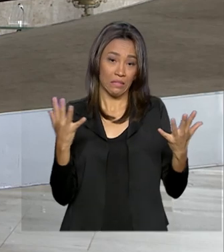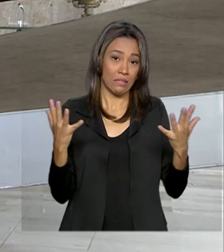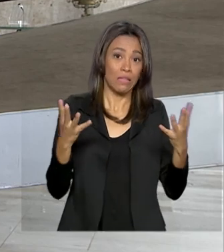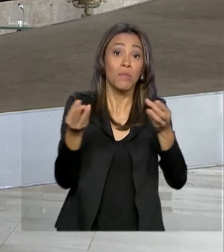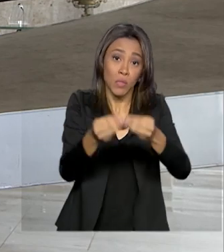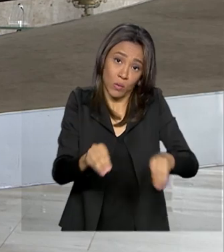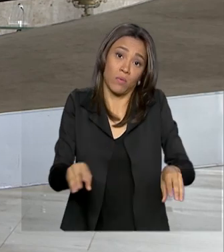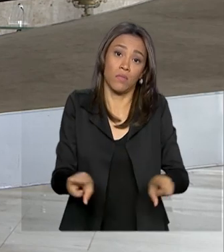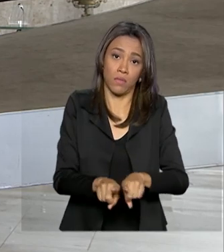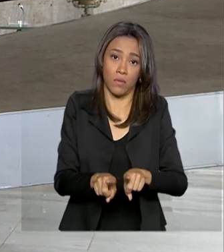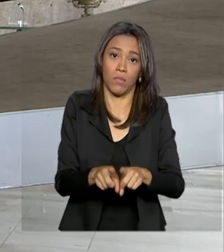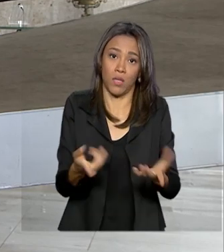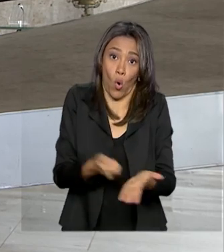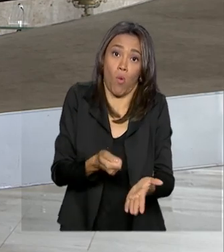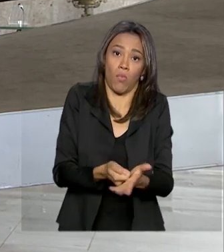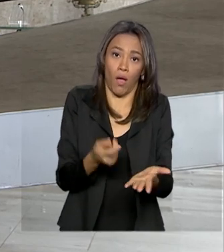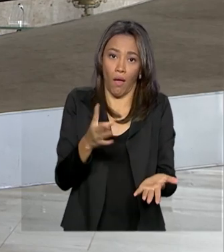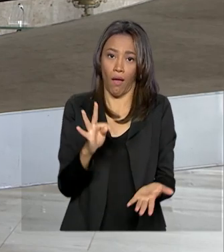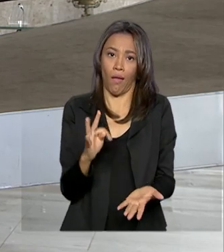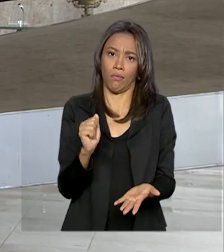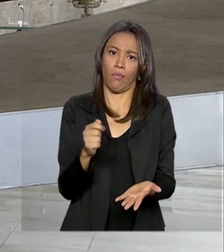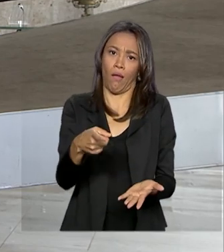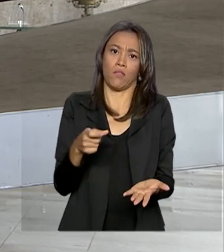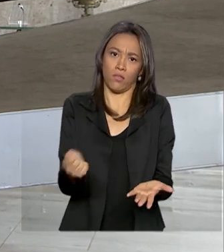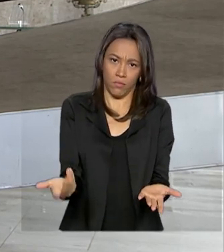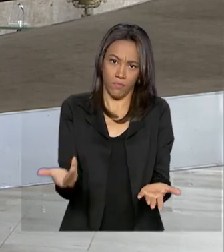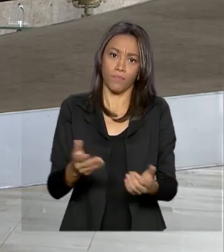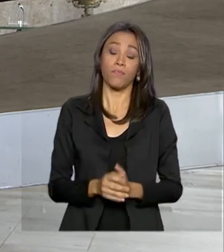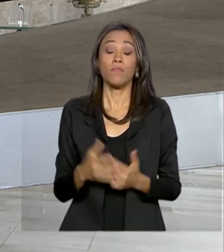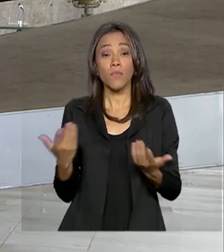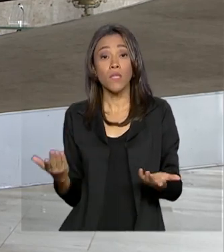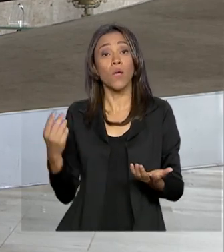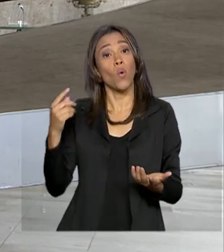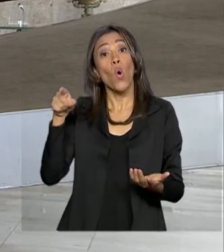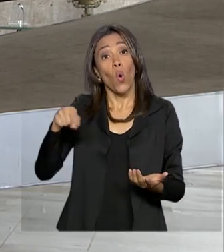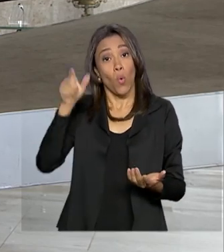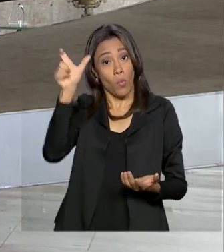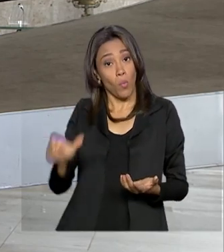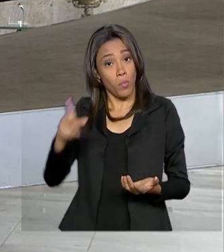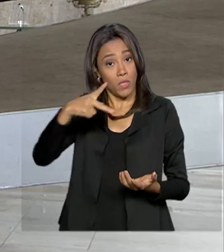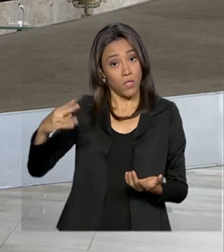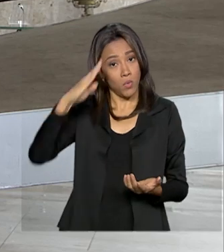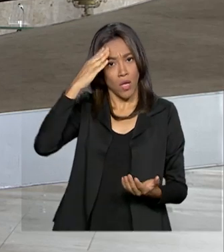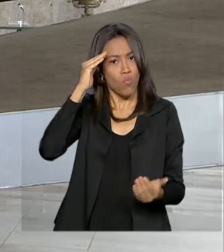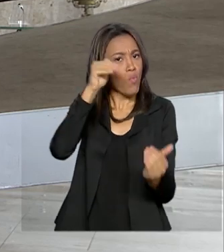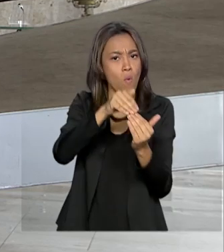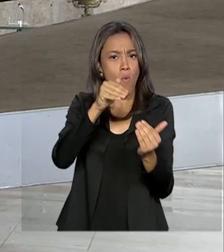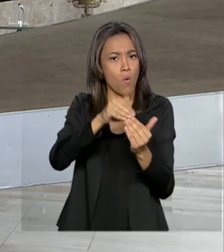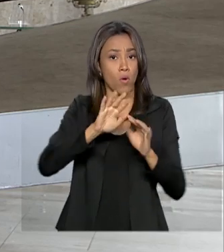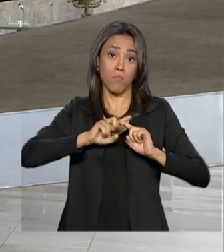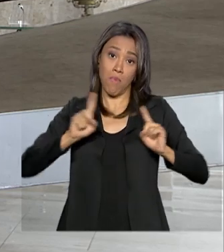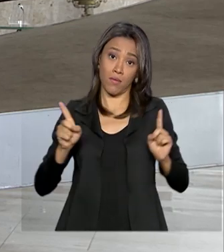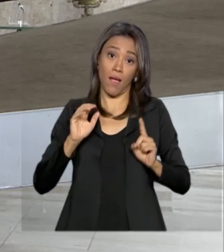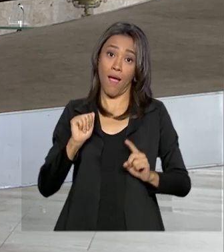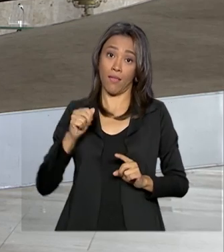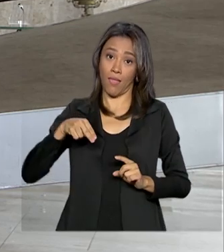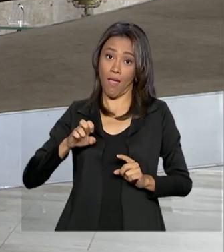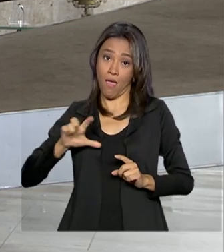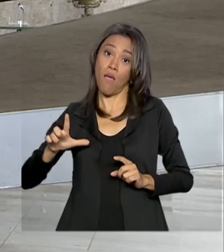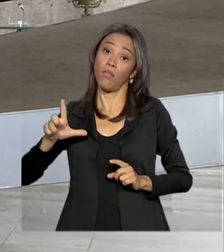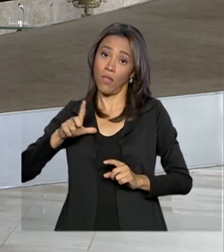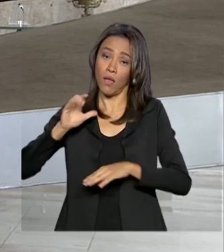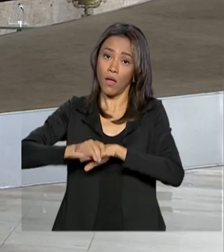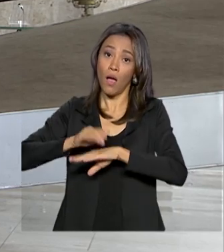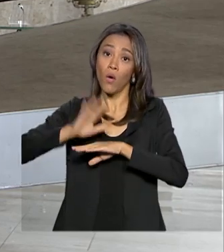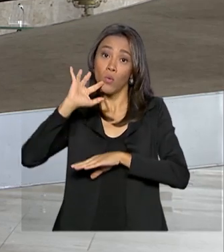Apesar de contrário a essa taxação, o presidente Jair Bolsonaro lembrou que a ANEEL tem autonomia para decidir